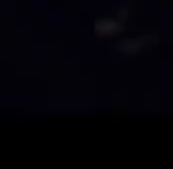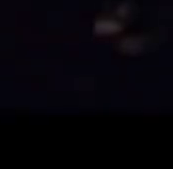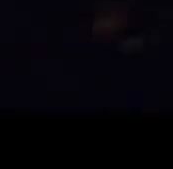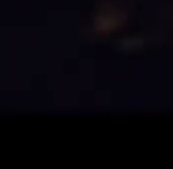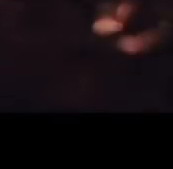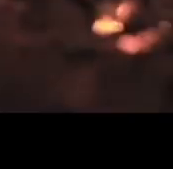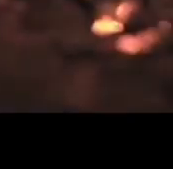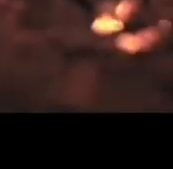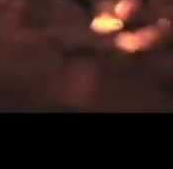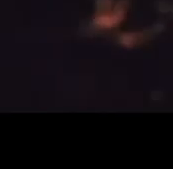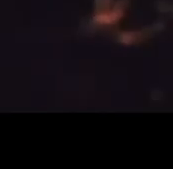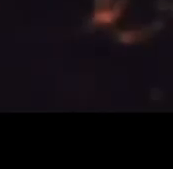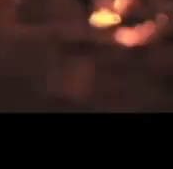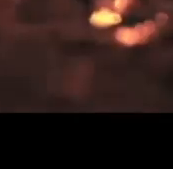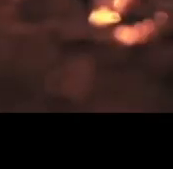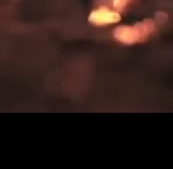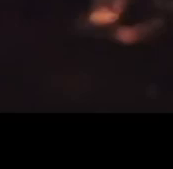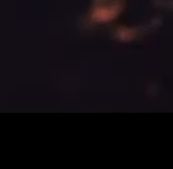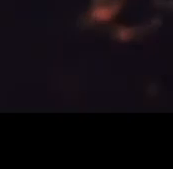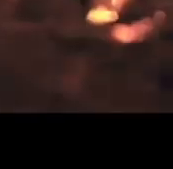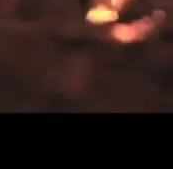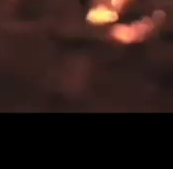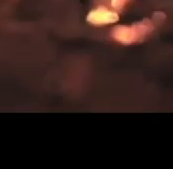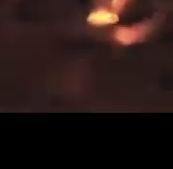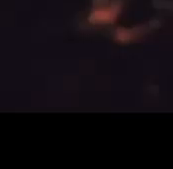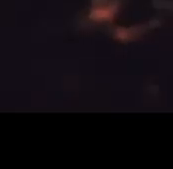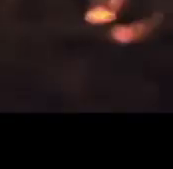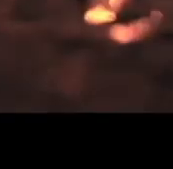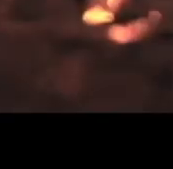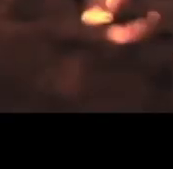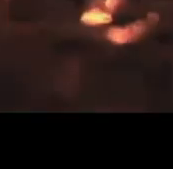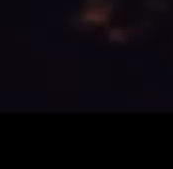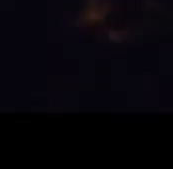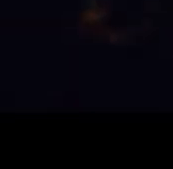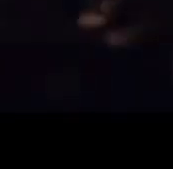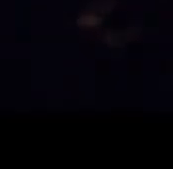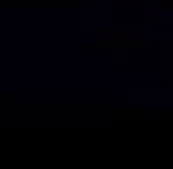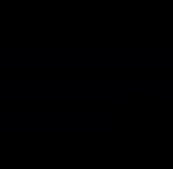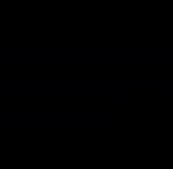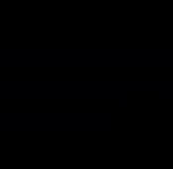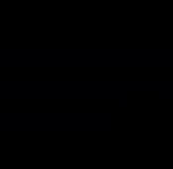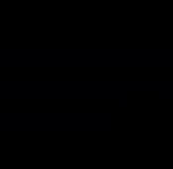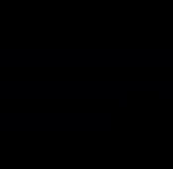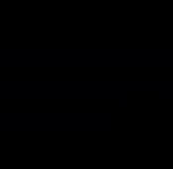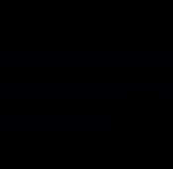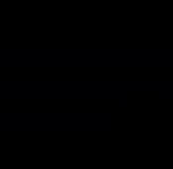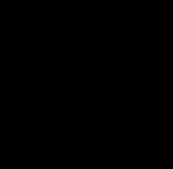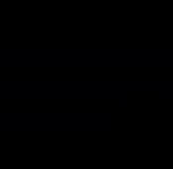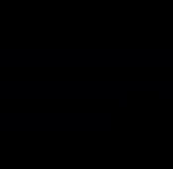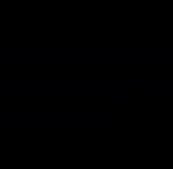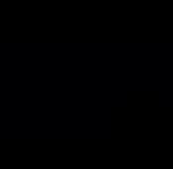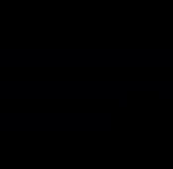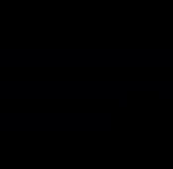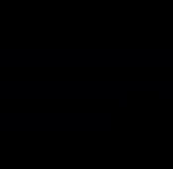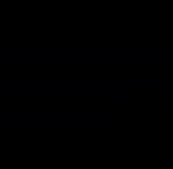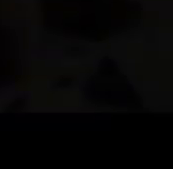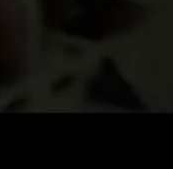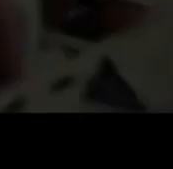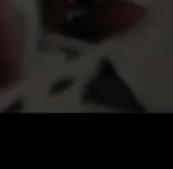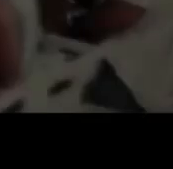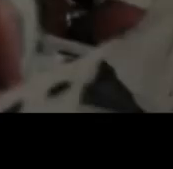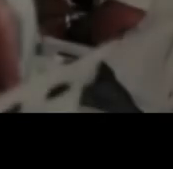Mas assim que nasceu, um acidente cruzou o seu caminho. E a vida acabou no começo.